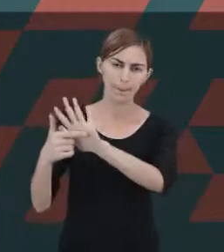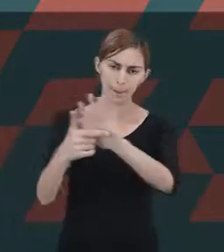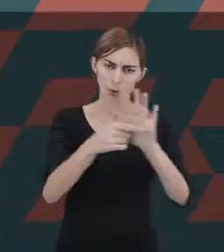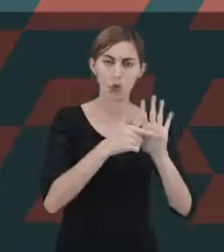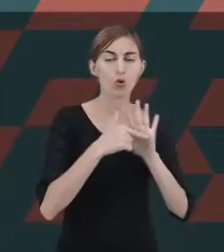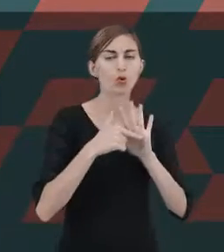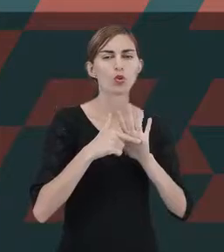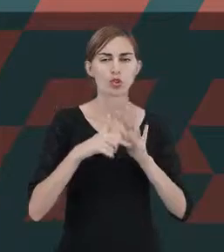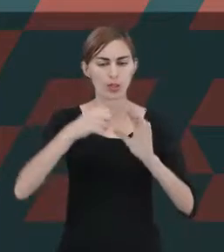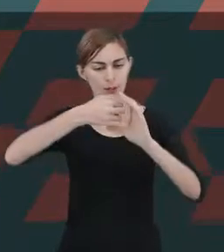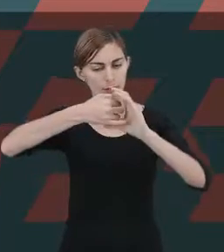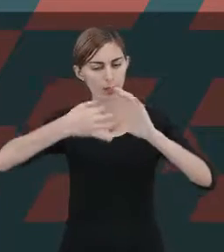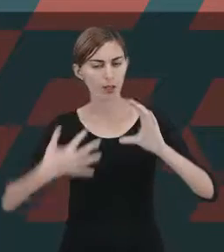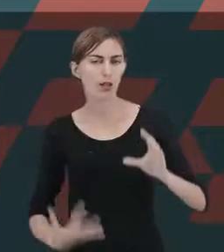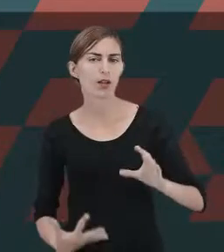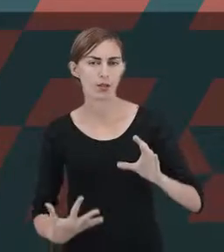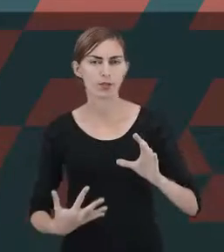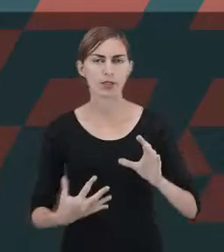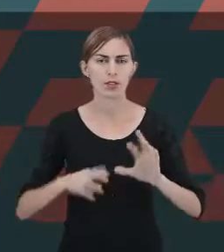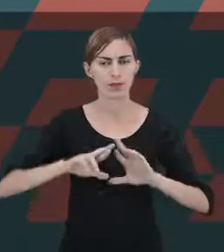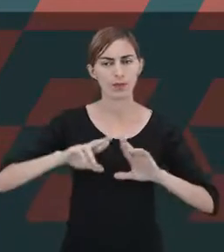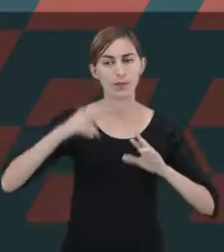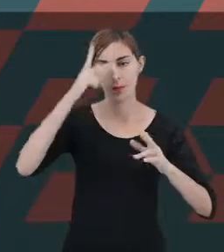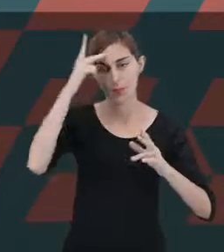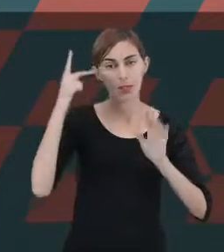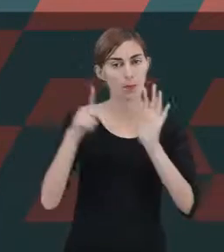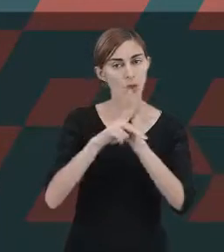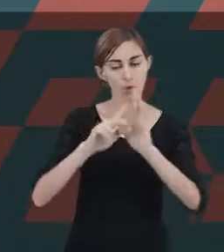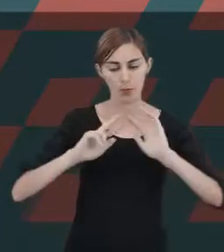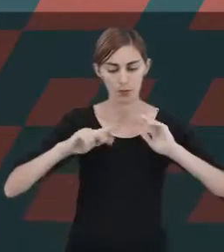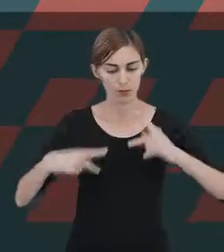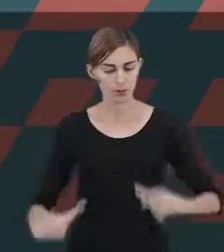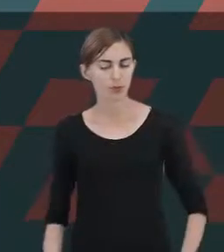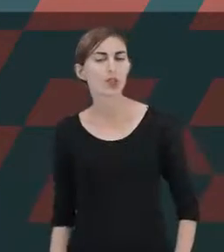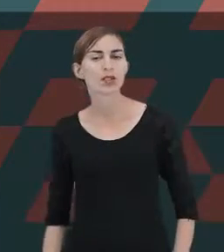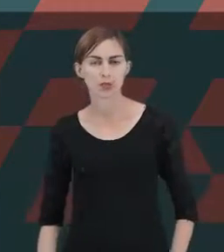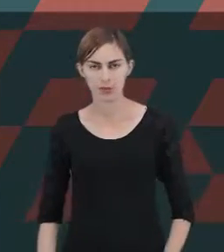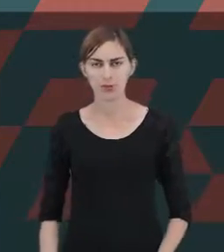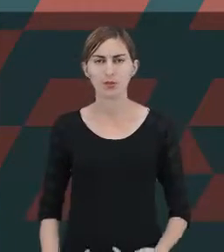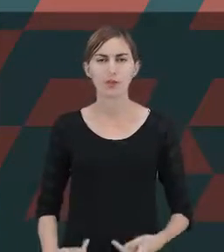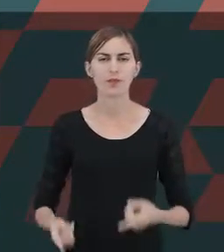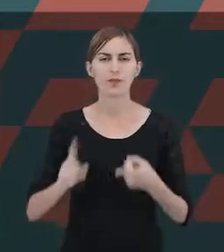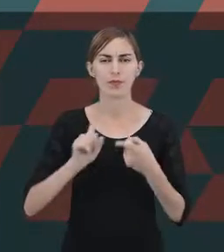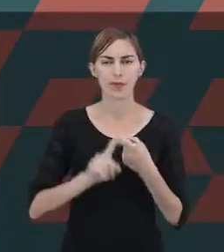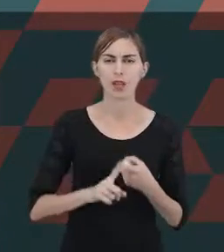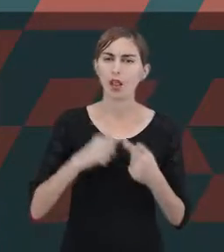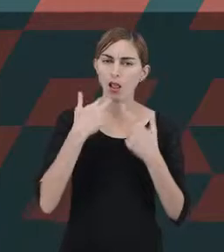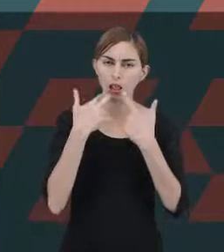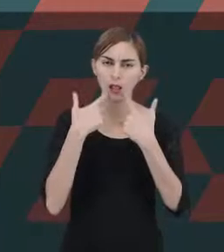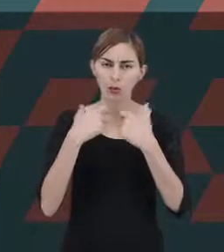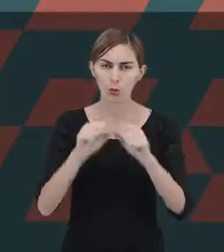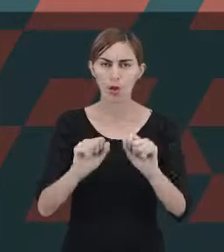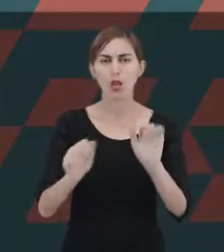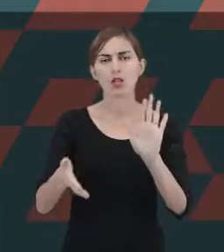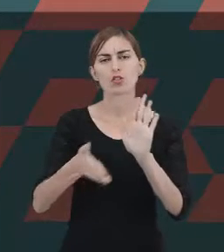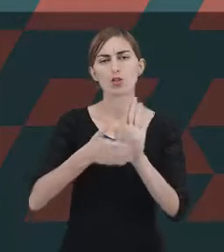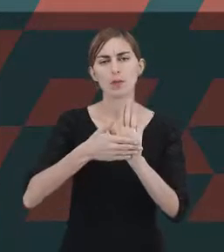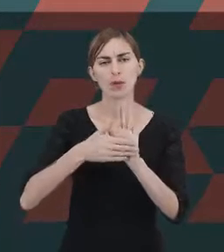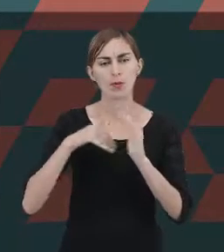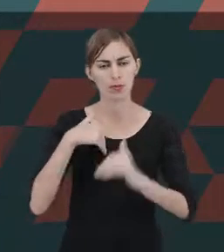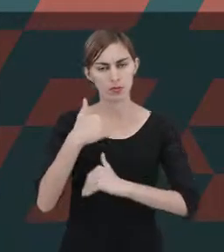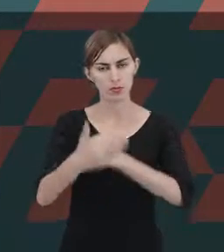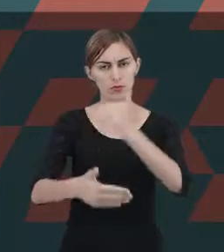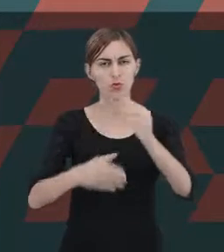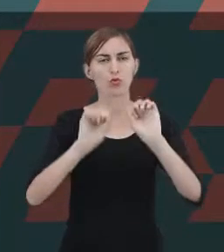as características totalmente humanas. E é aí onde ele envolve pensamento e linguagem, proposta de desenvolvimento